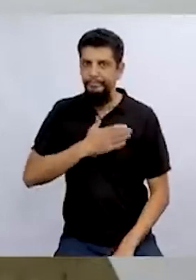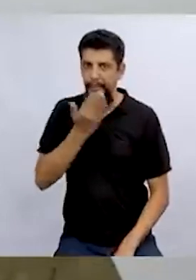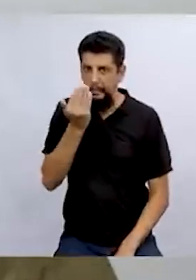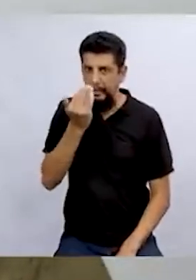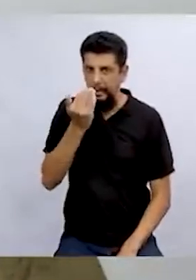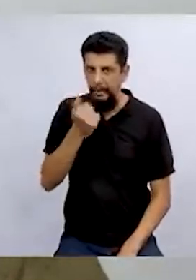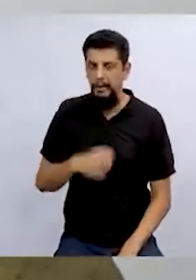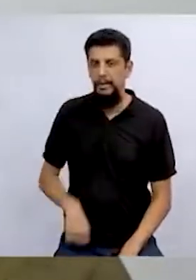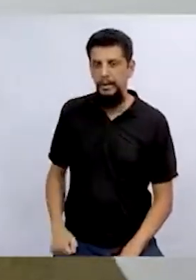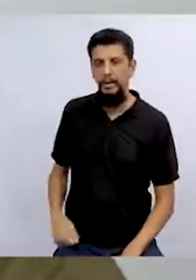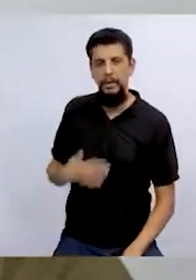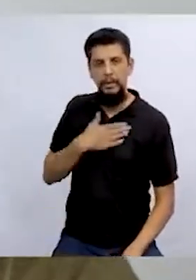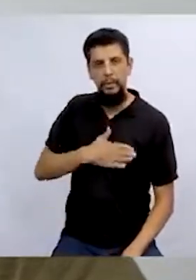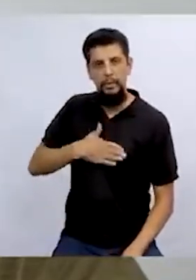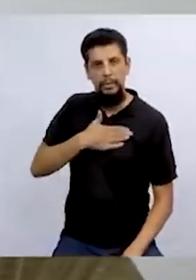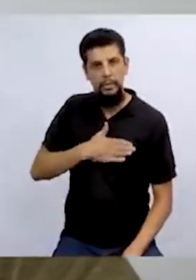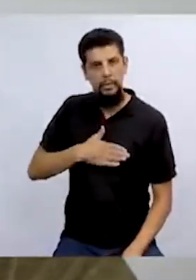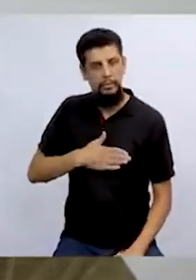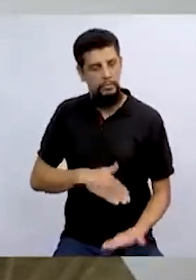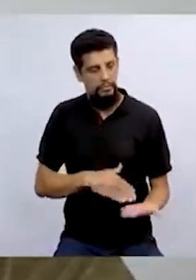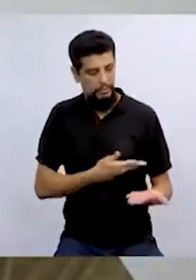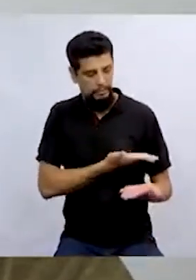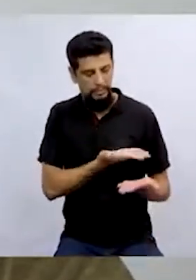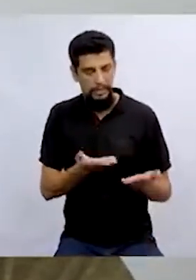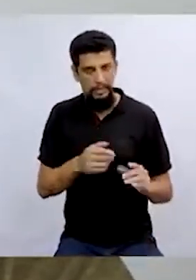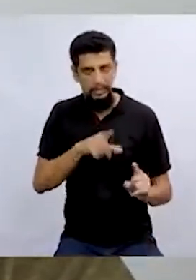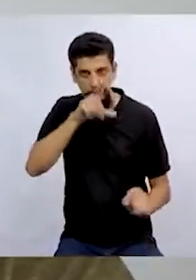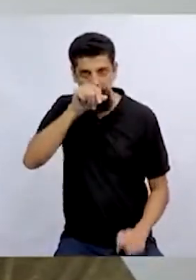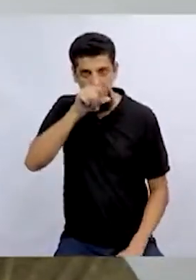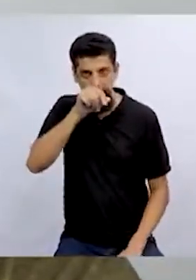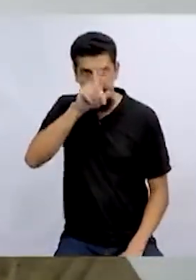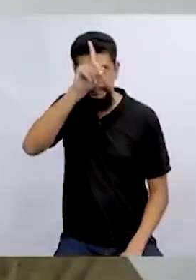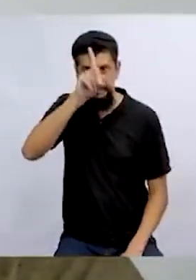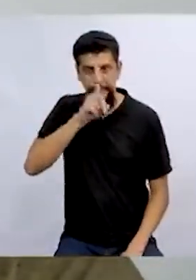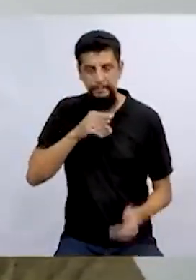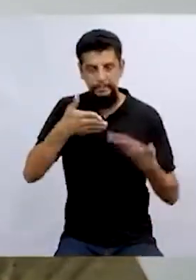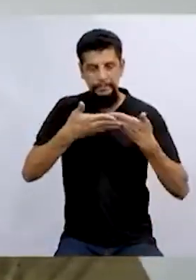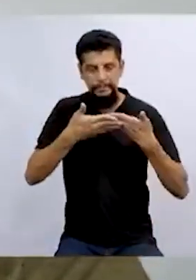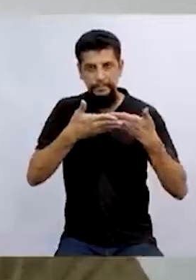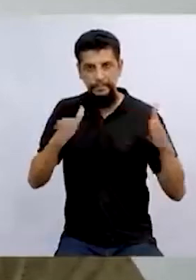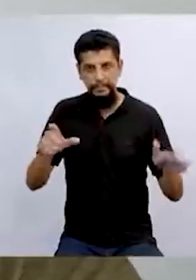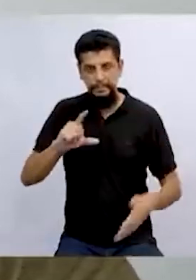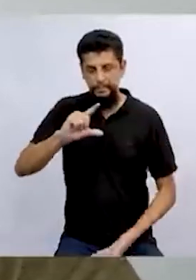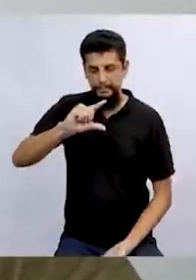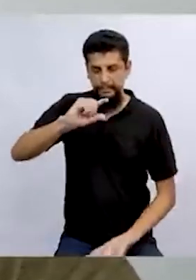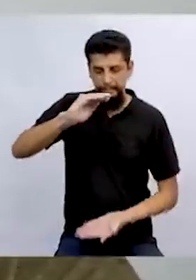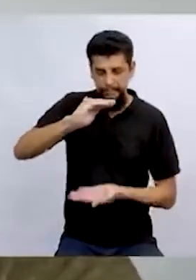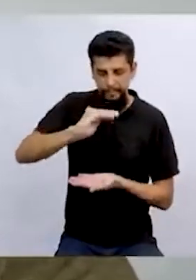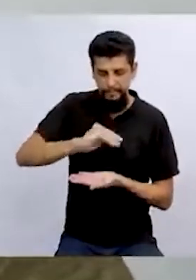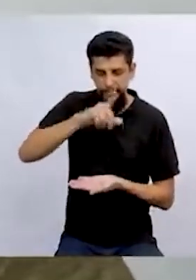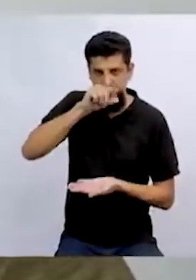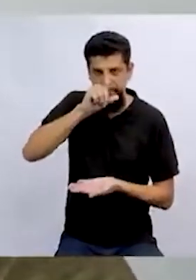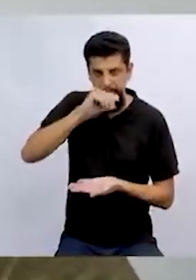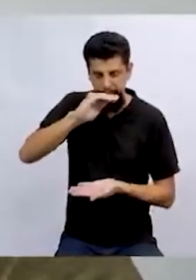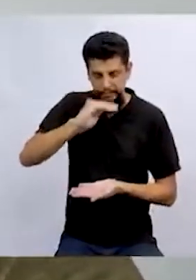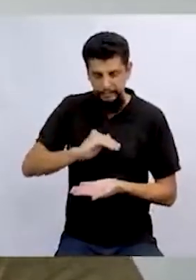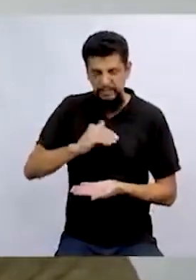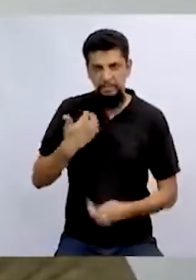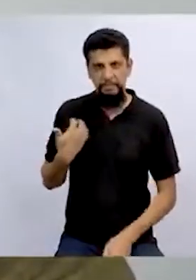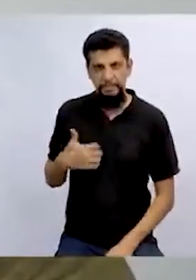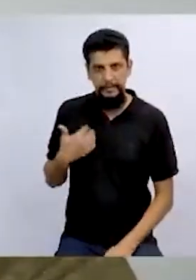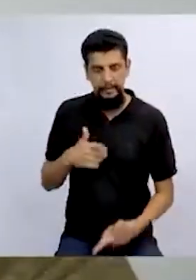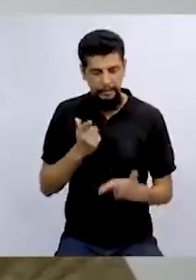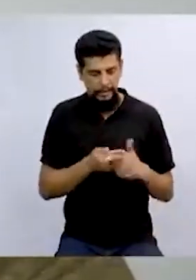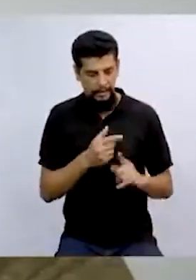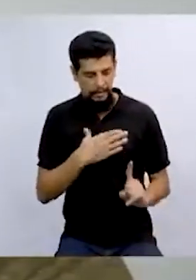criança. Então eu resolvi escrever uma homenagem para A Galinha Ruiva e lancei o Pintinho Ruivo de Raiva. Porque o Pintinho é